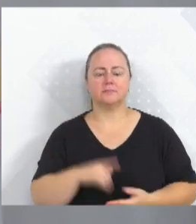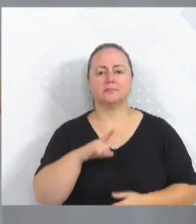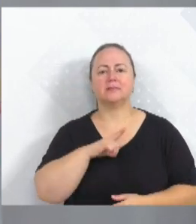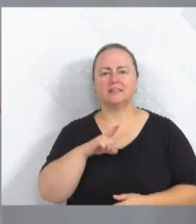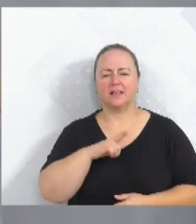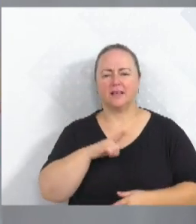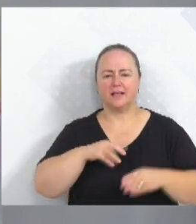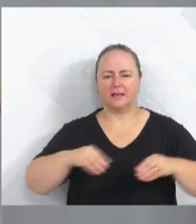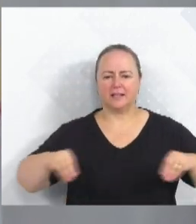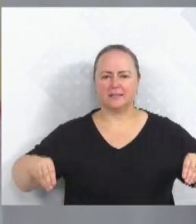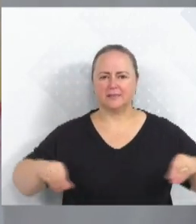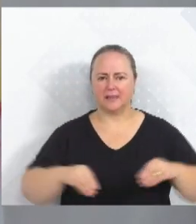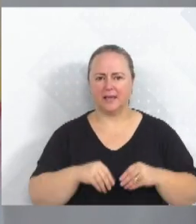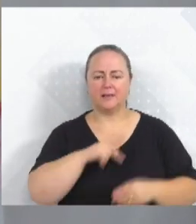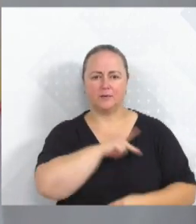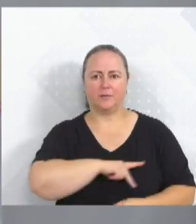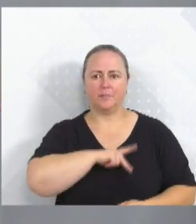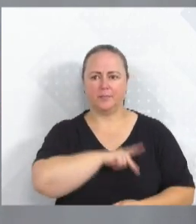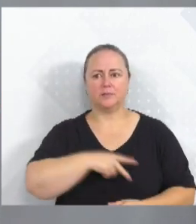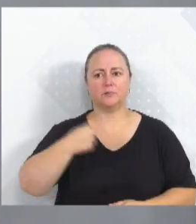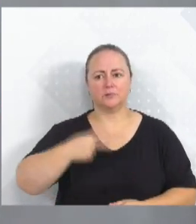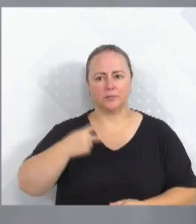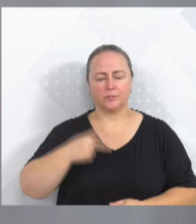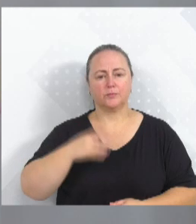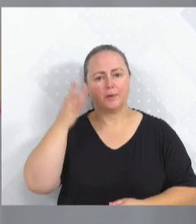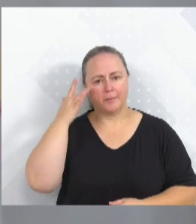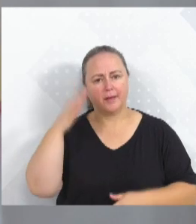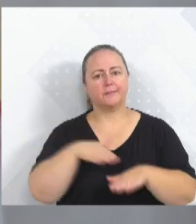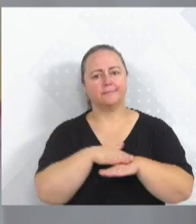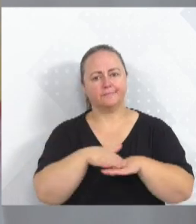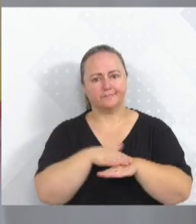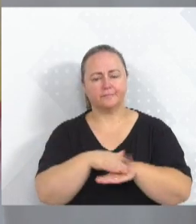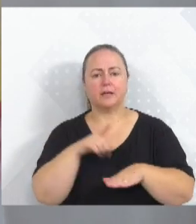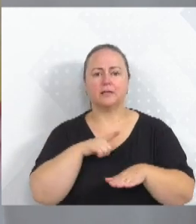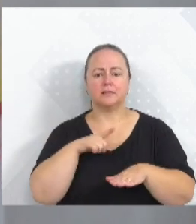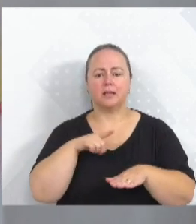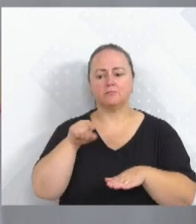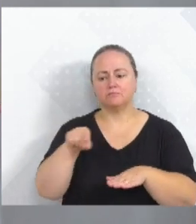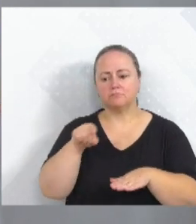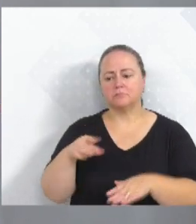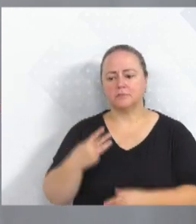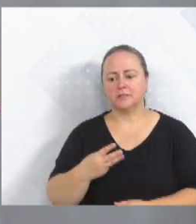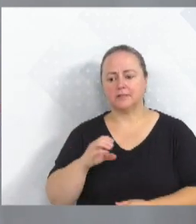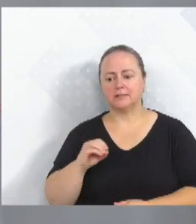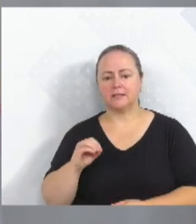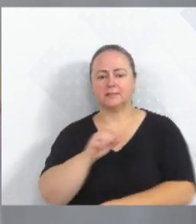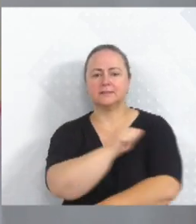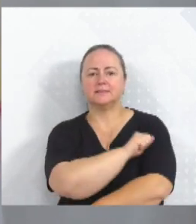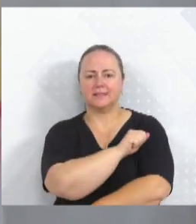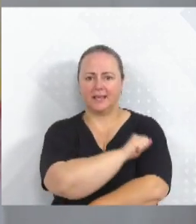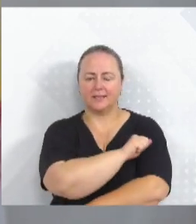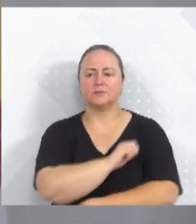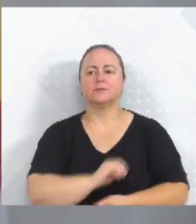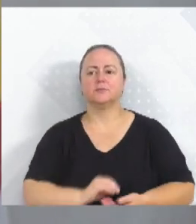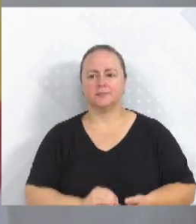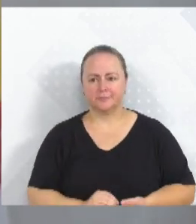do Pedro II, mas ele é um colégio que tem 300 alunos, e para a próxima